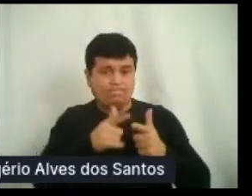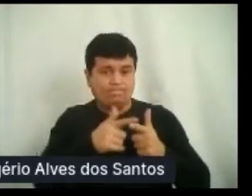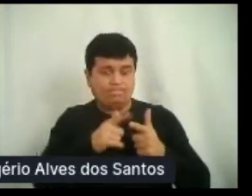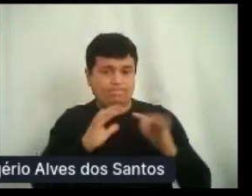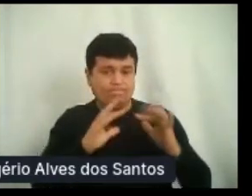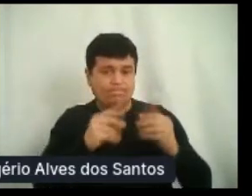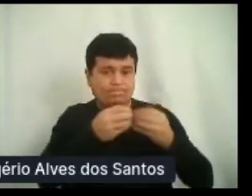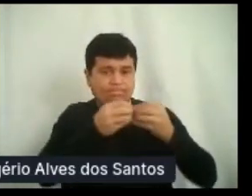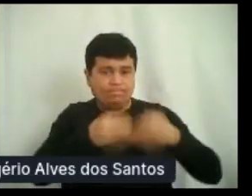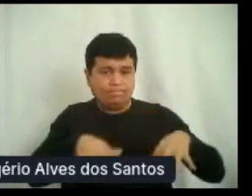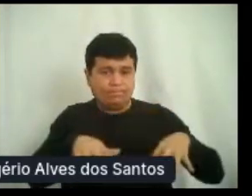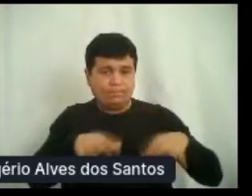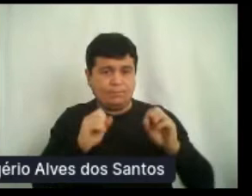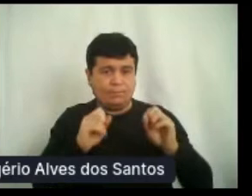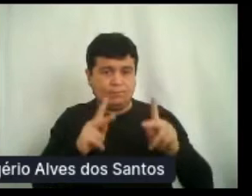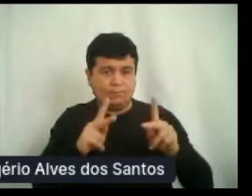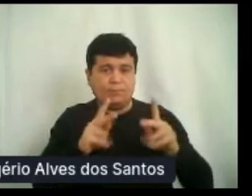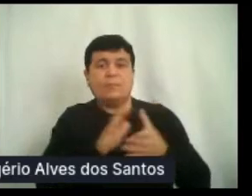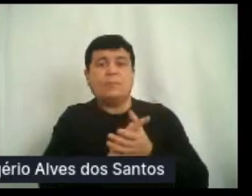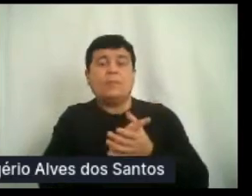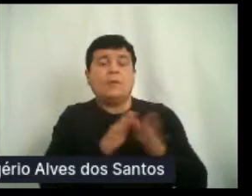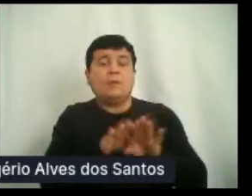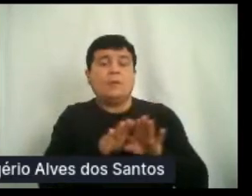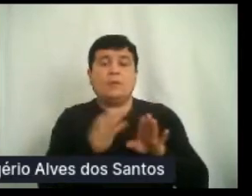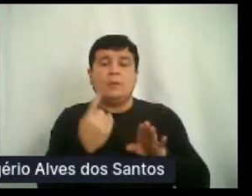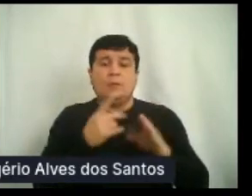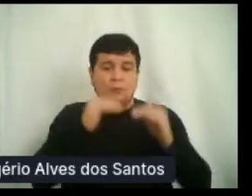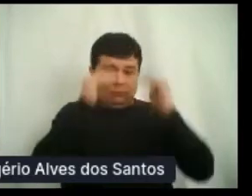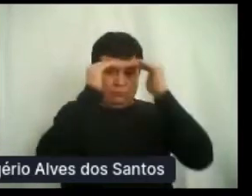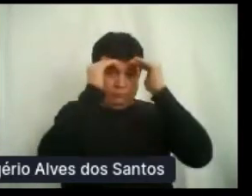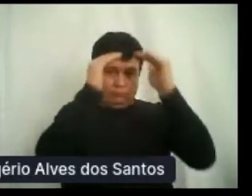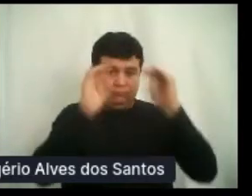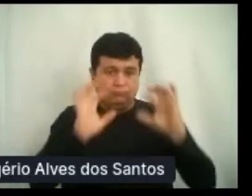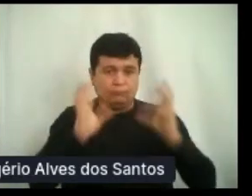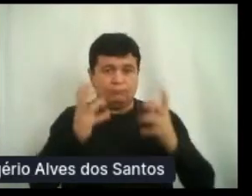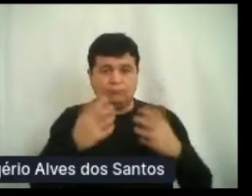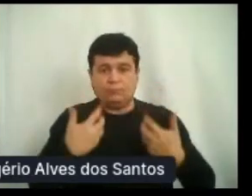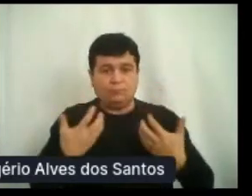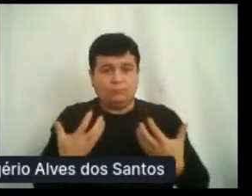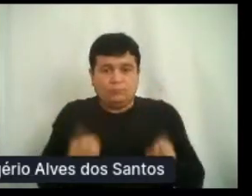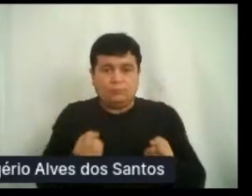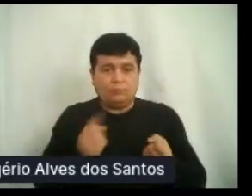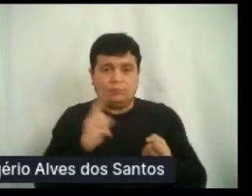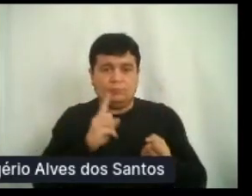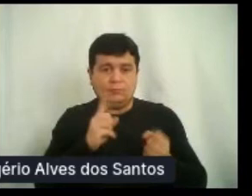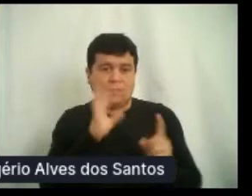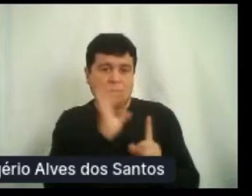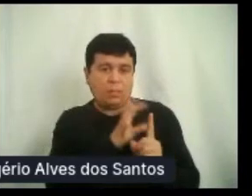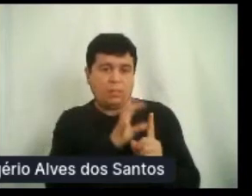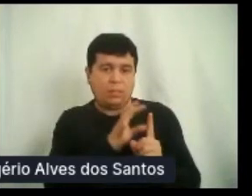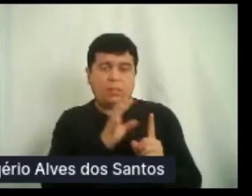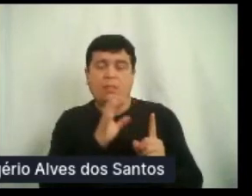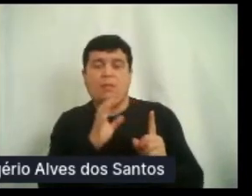Nos dedicamos a promover um evento respeitoso e livre de assédio a todos. Não toleramos qualquer forma de